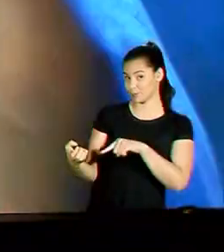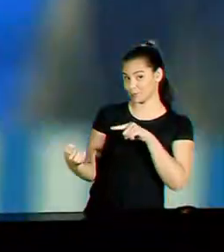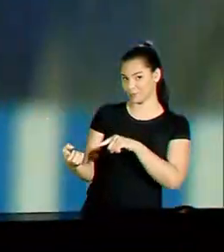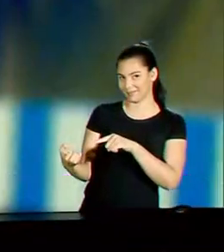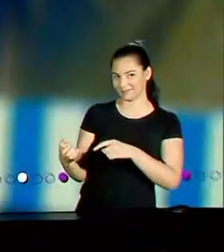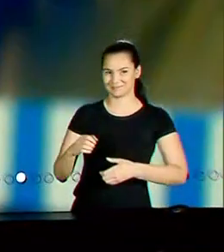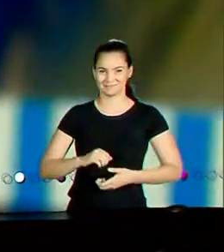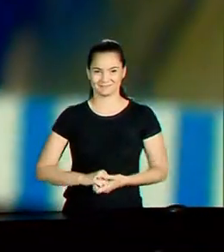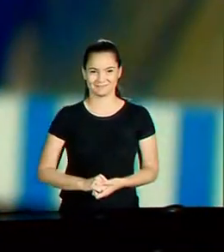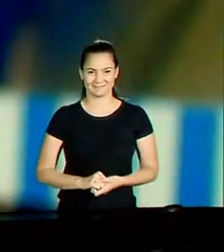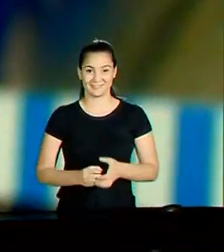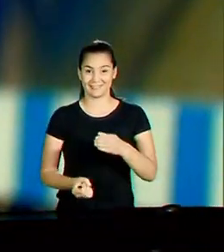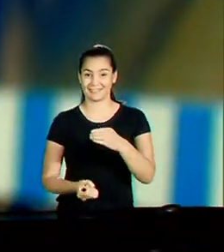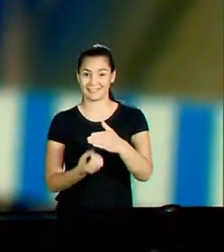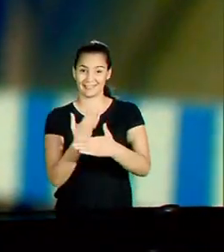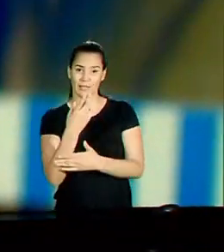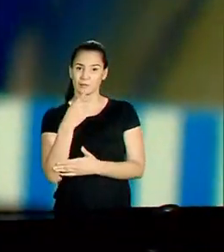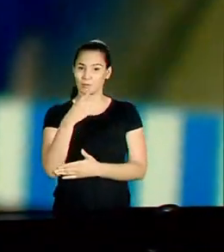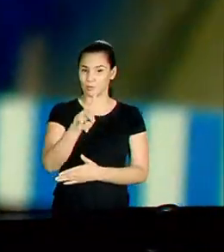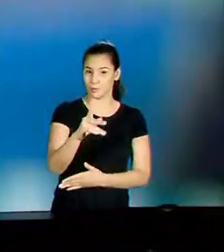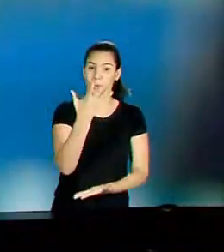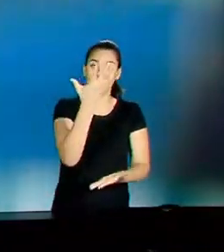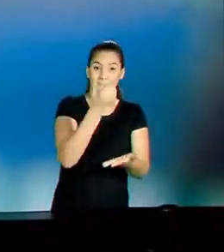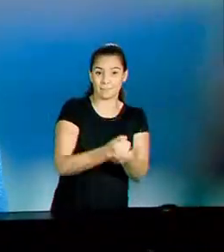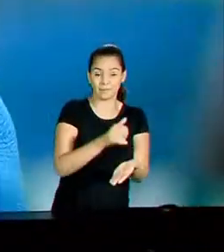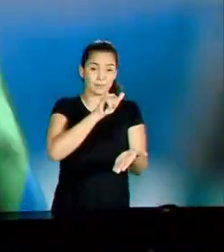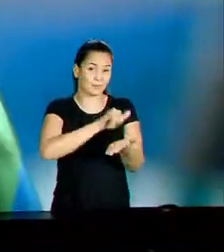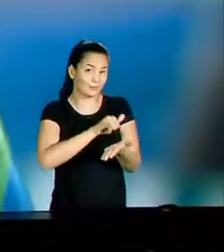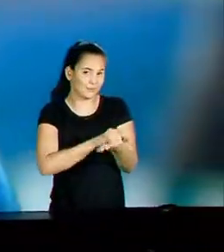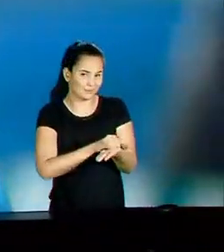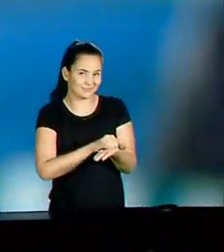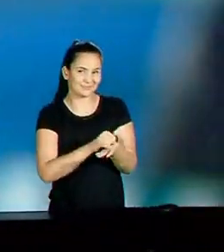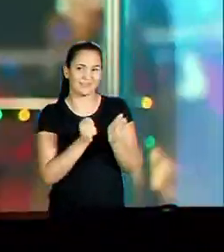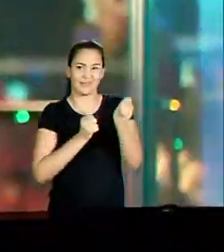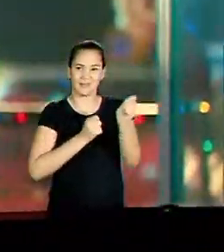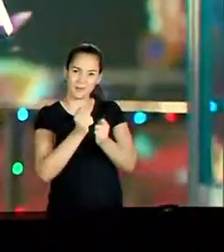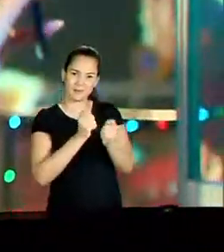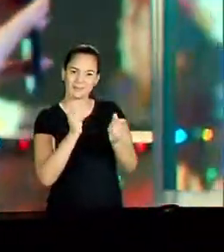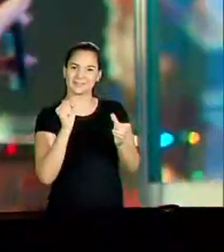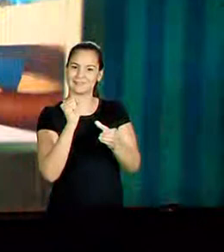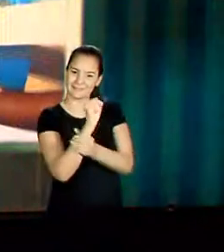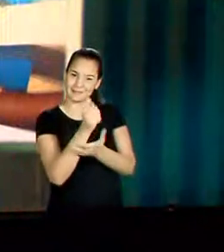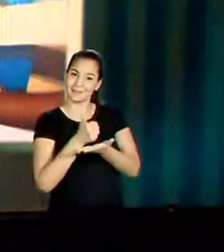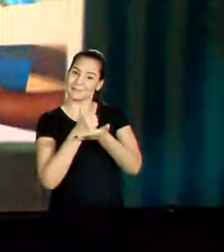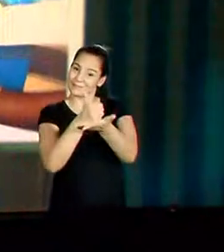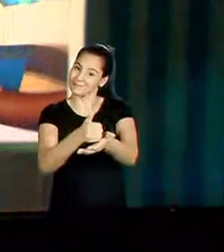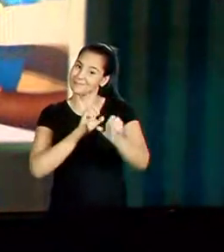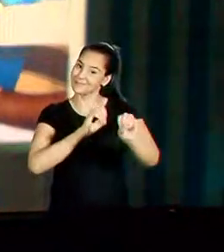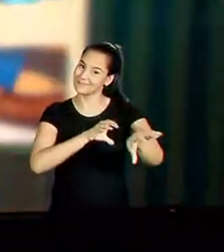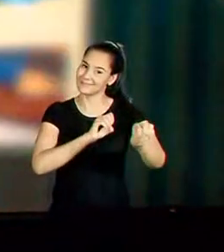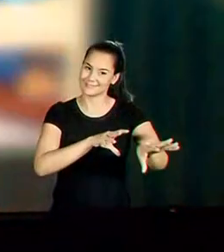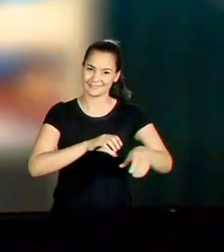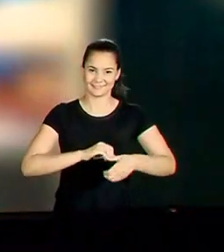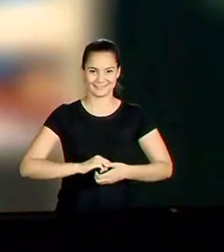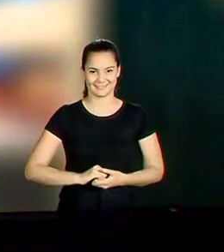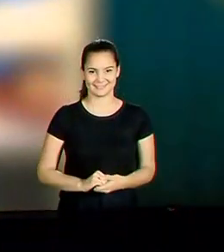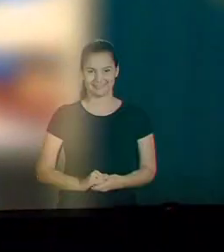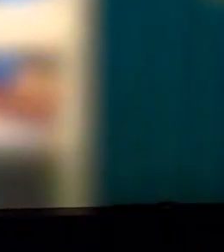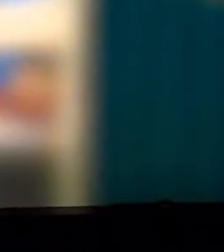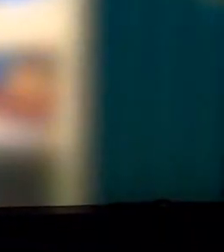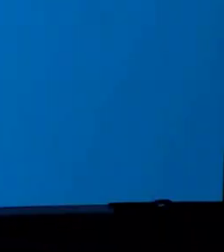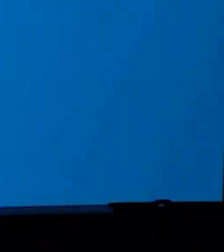celular. Para emitir a sua, basta baixar o aplicativo. Economia e segurança em benefício da educação.